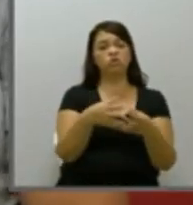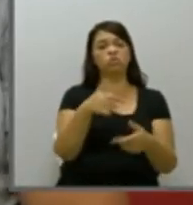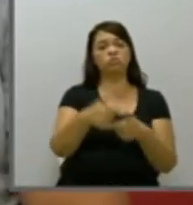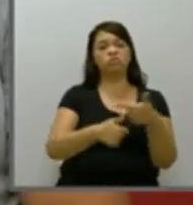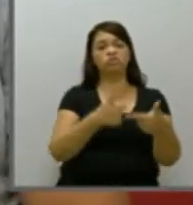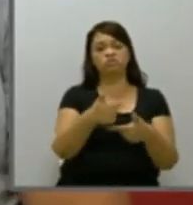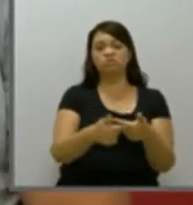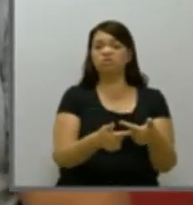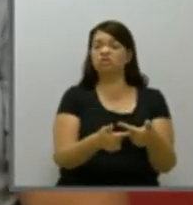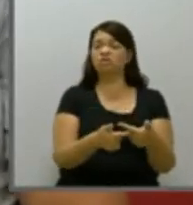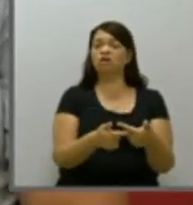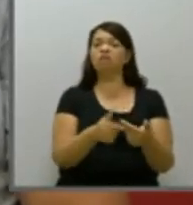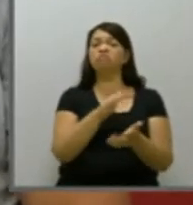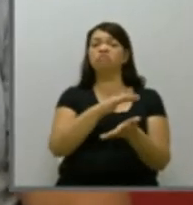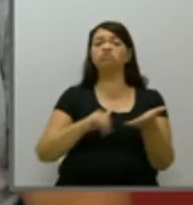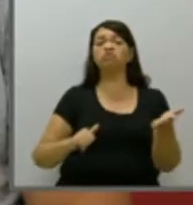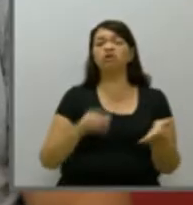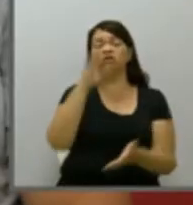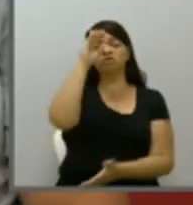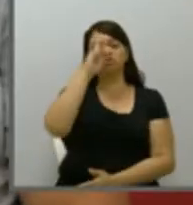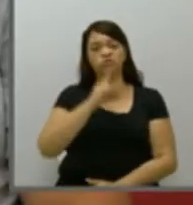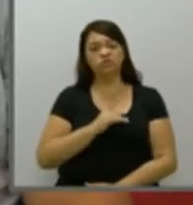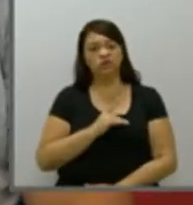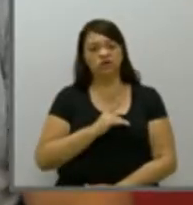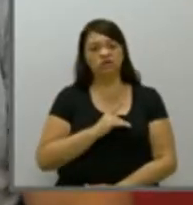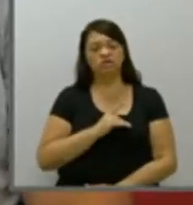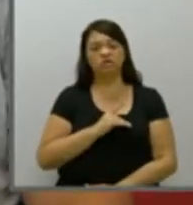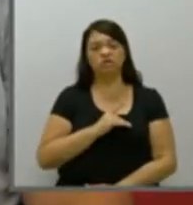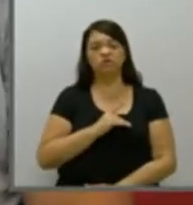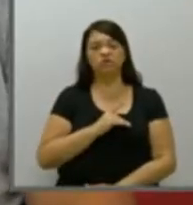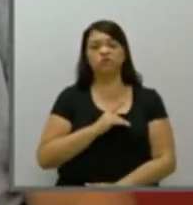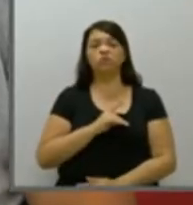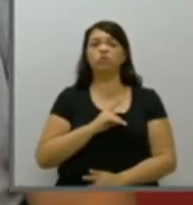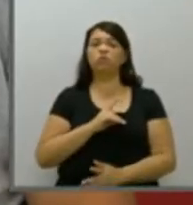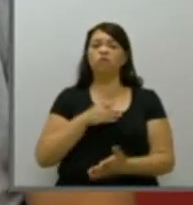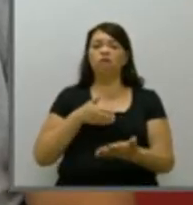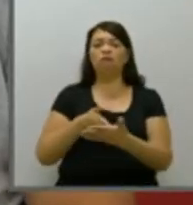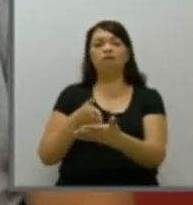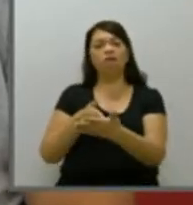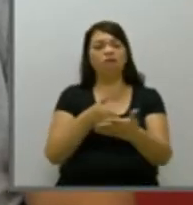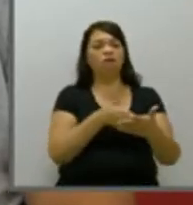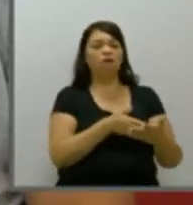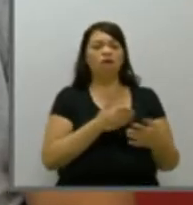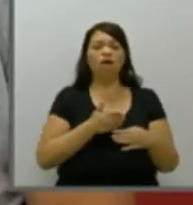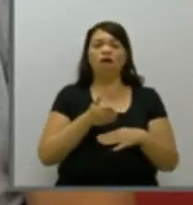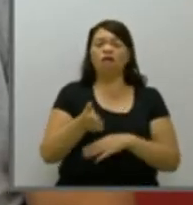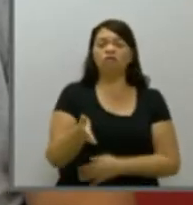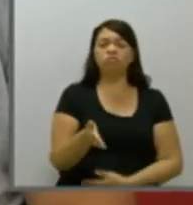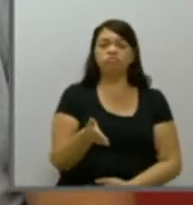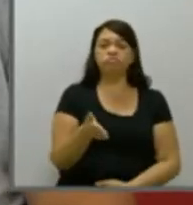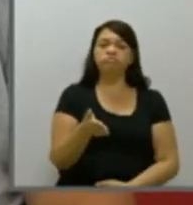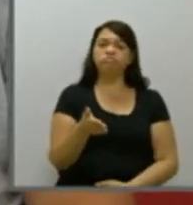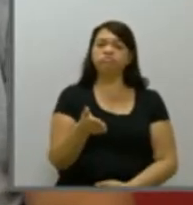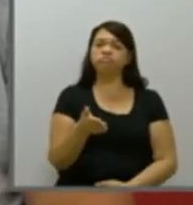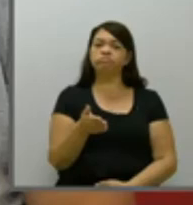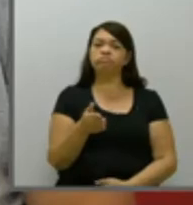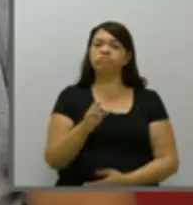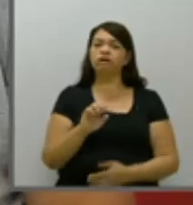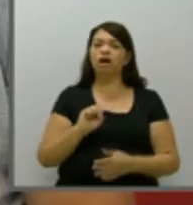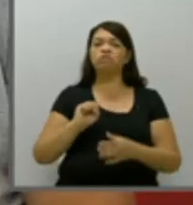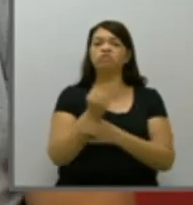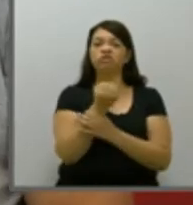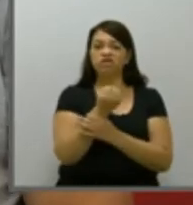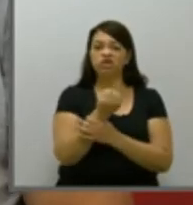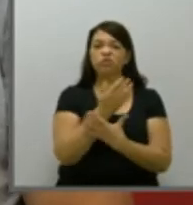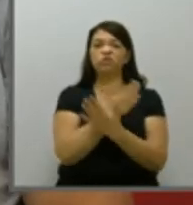retirada de direitos, como, por exemplo, dificultando o acesso ao seguro-desemprego.